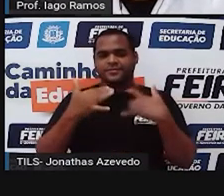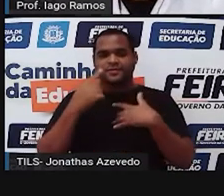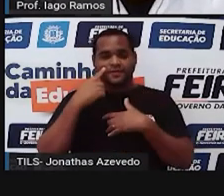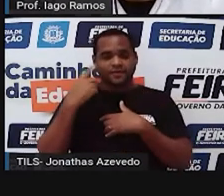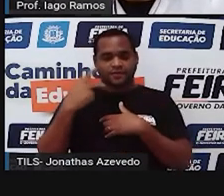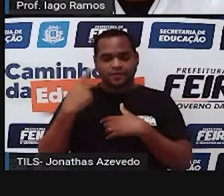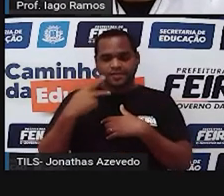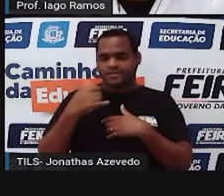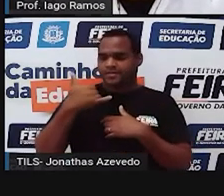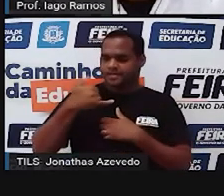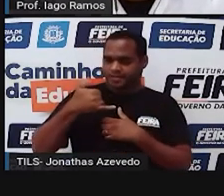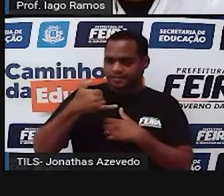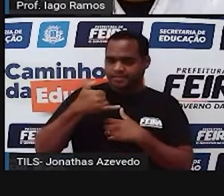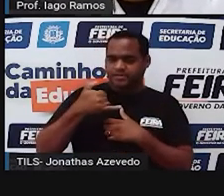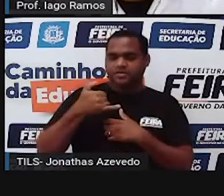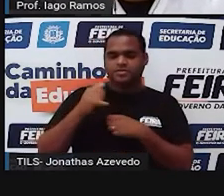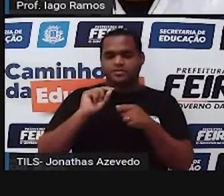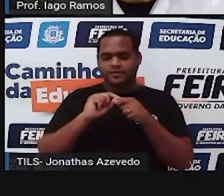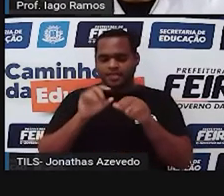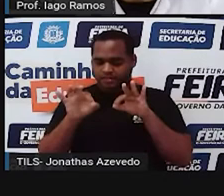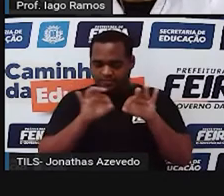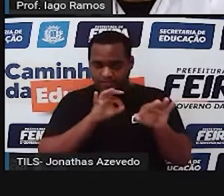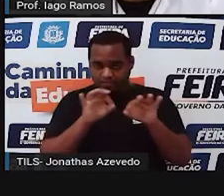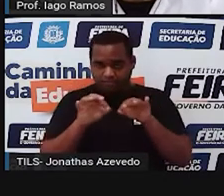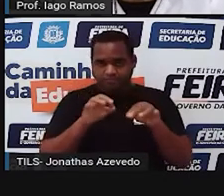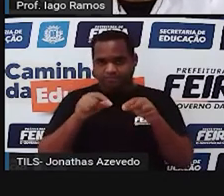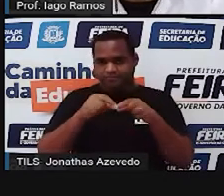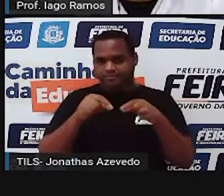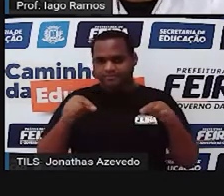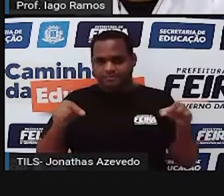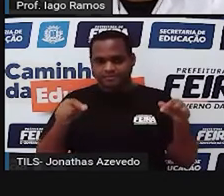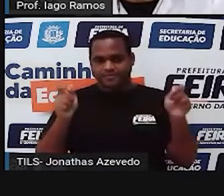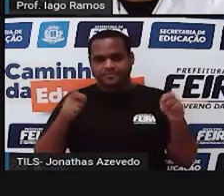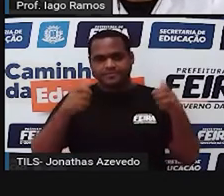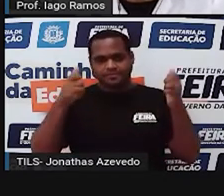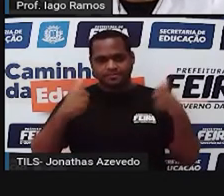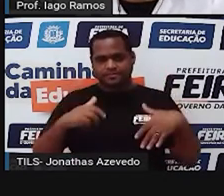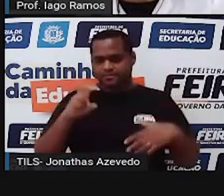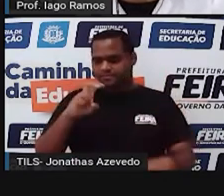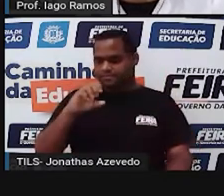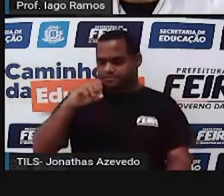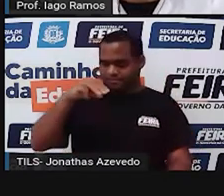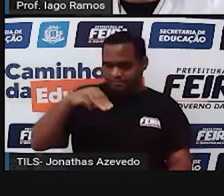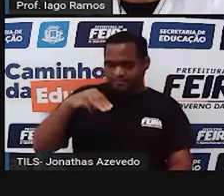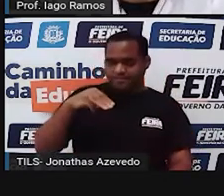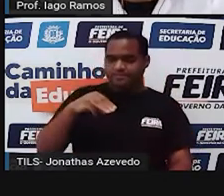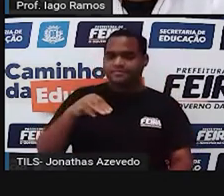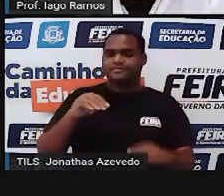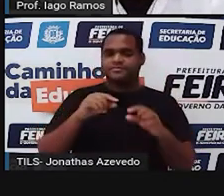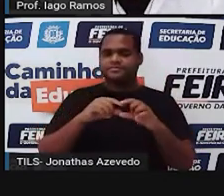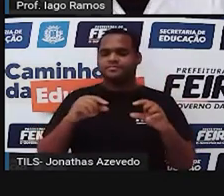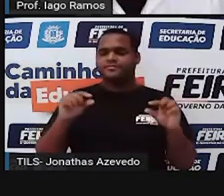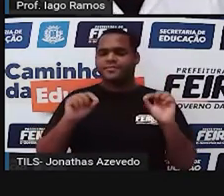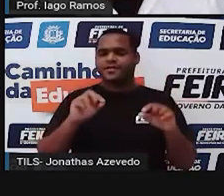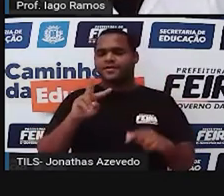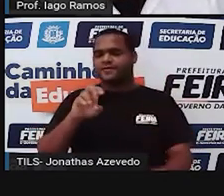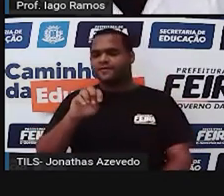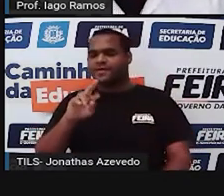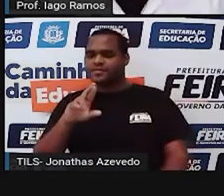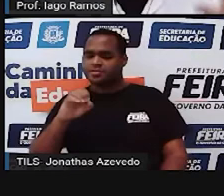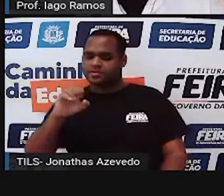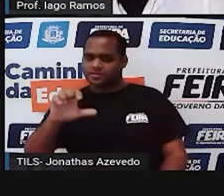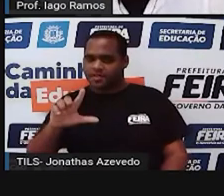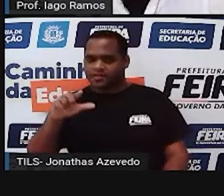uma caneta fazer uma linha com medida de 5 centímetros na posição vertical. Posição